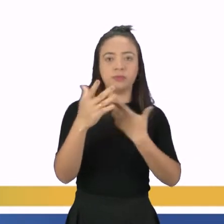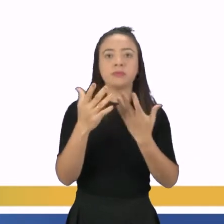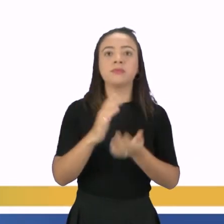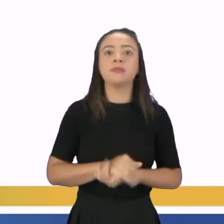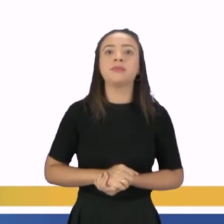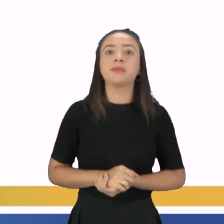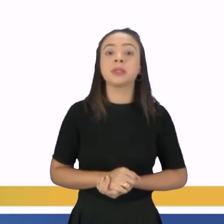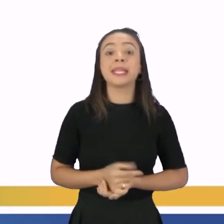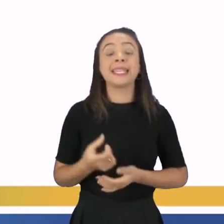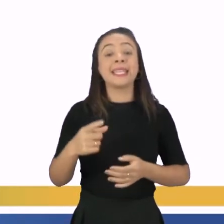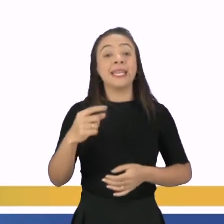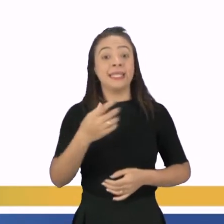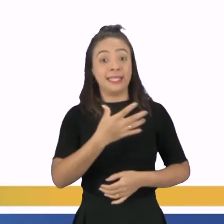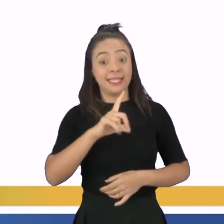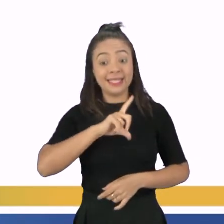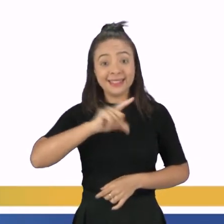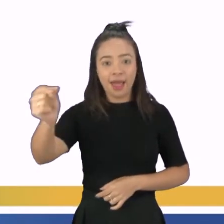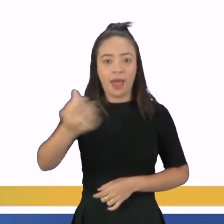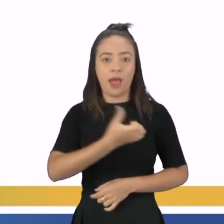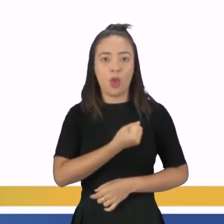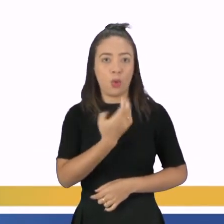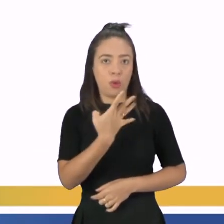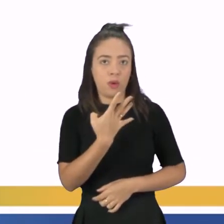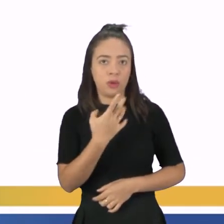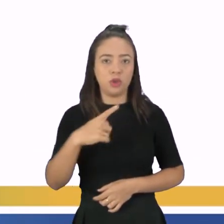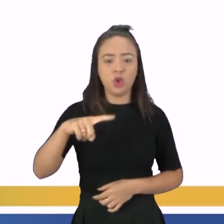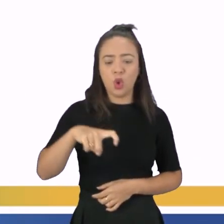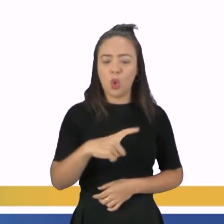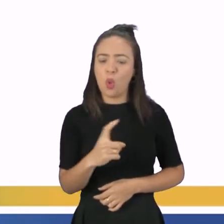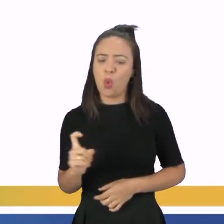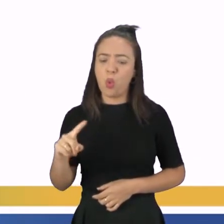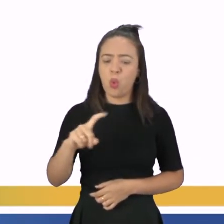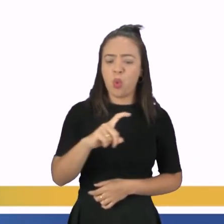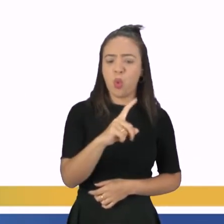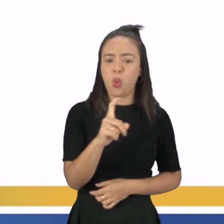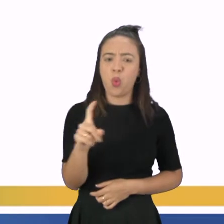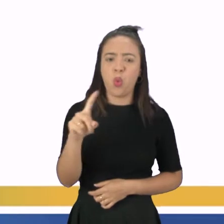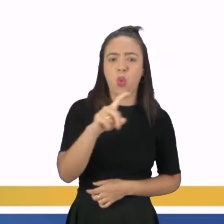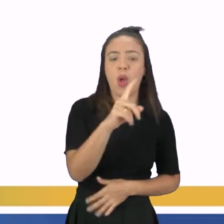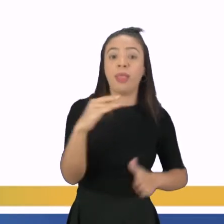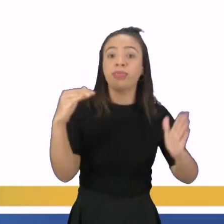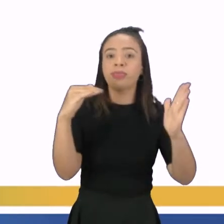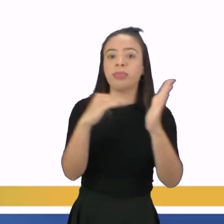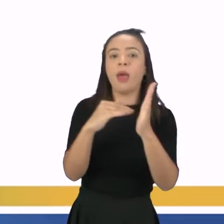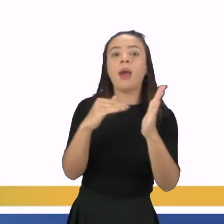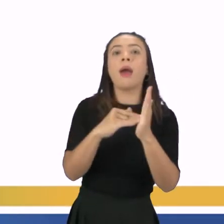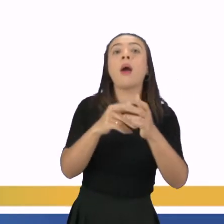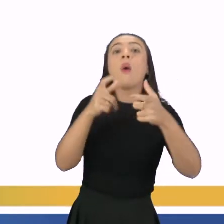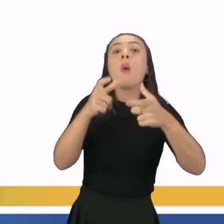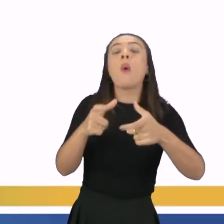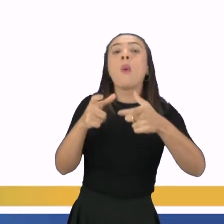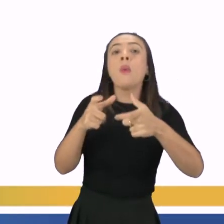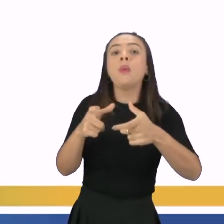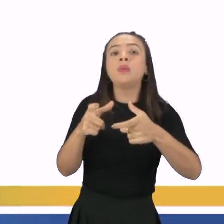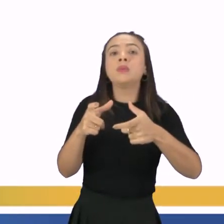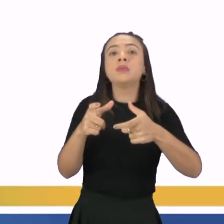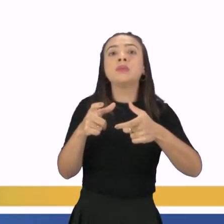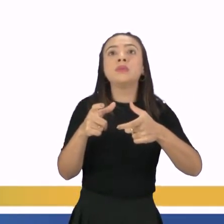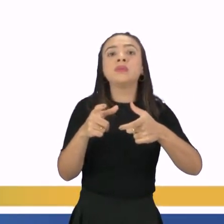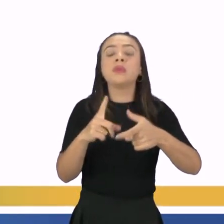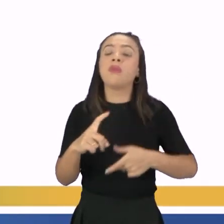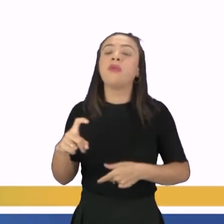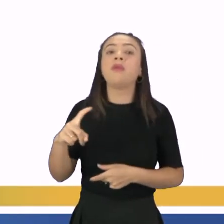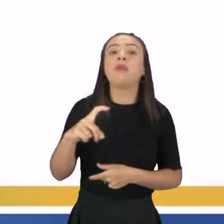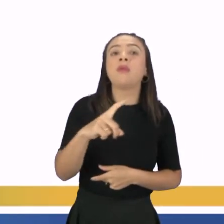estrutura número 4 Sobe pelos canais deferentes, tá? Até chegar a... Ele